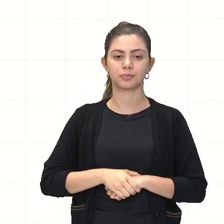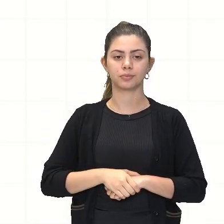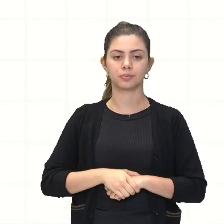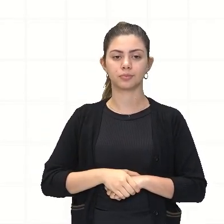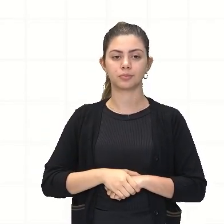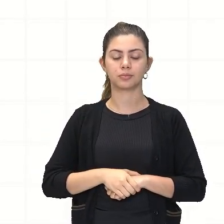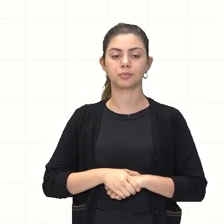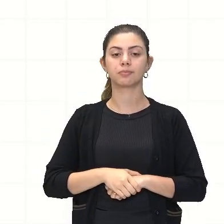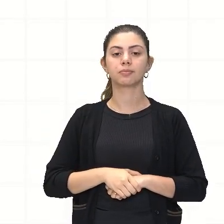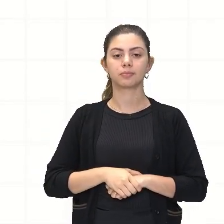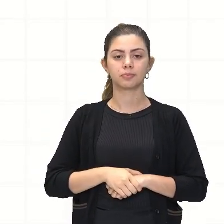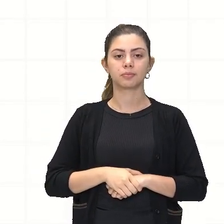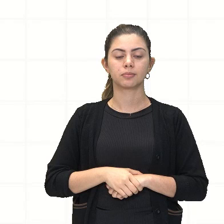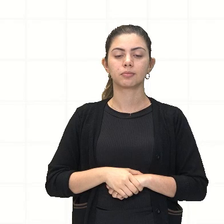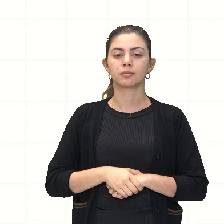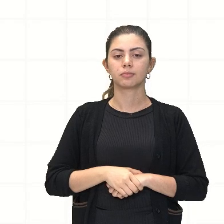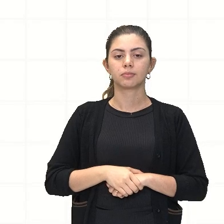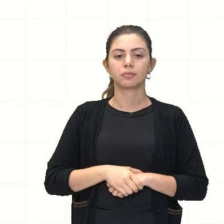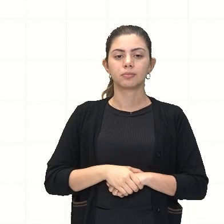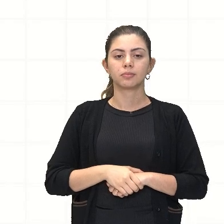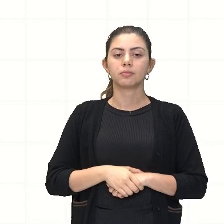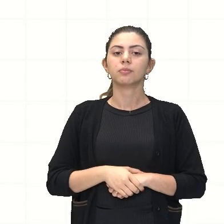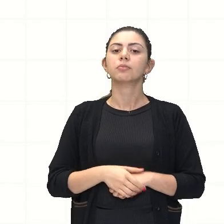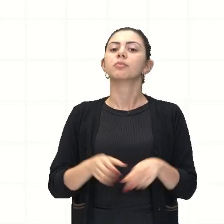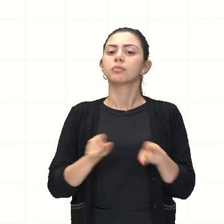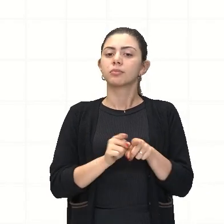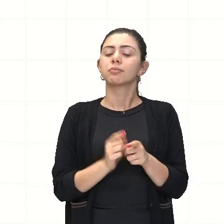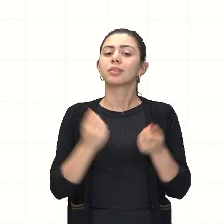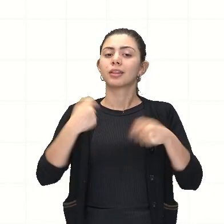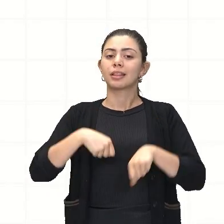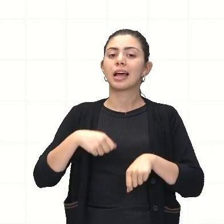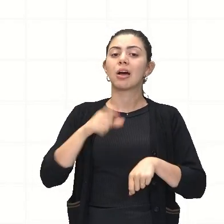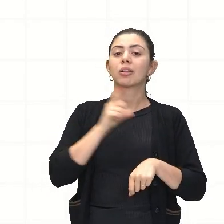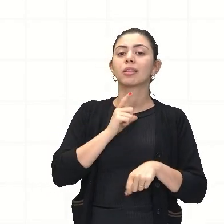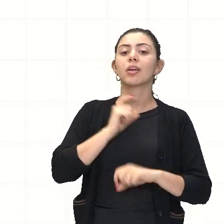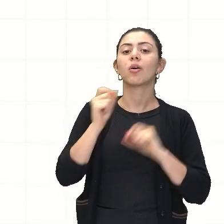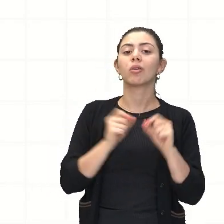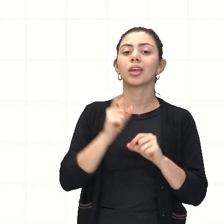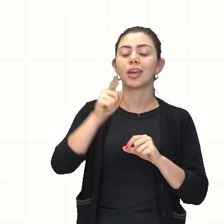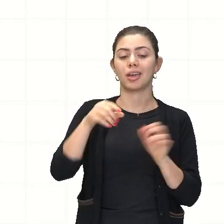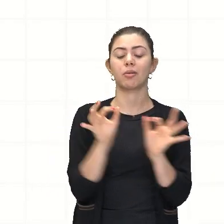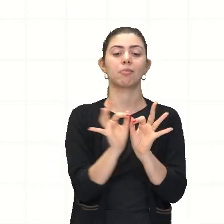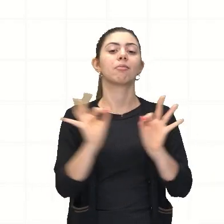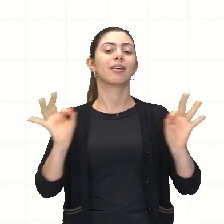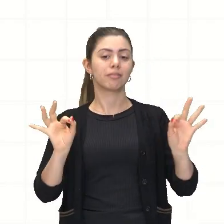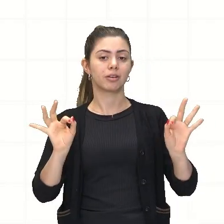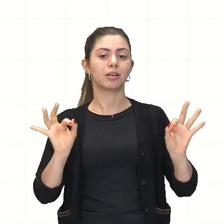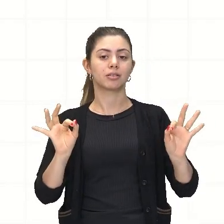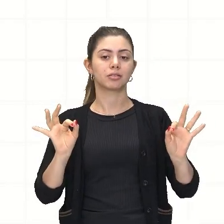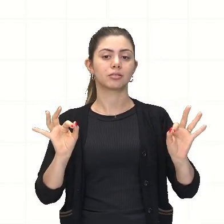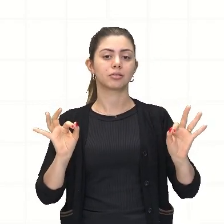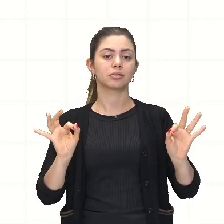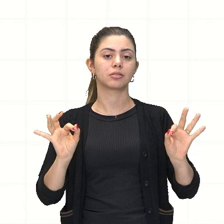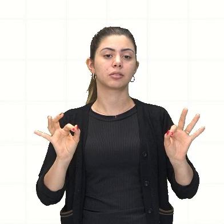Nós podemos também ter uma frase, ó. E essa frase, ela ser